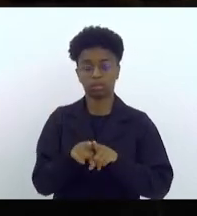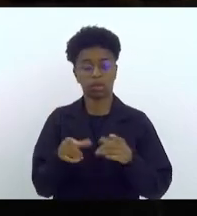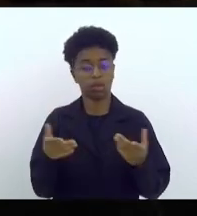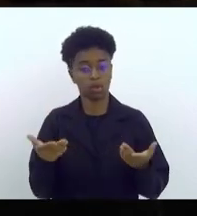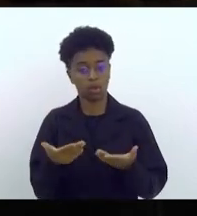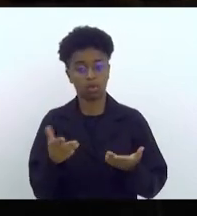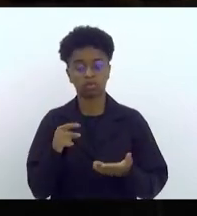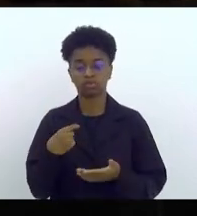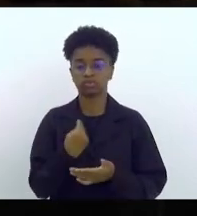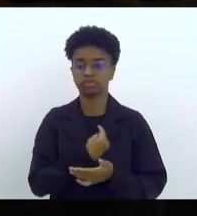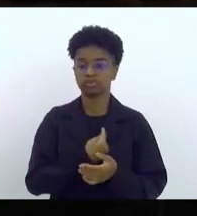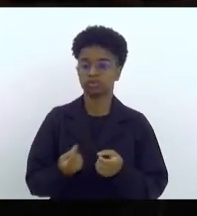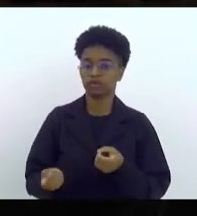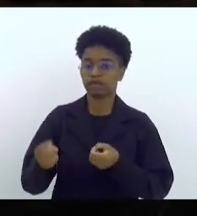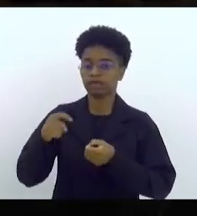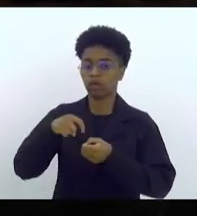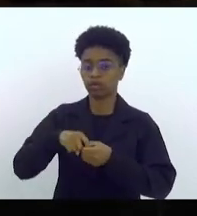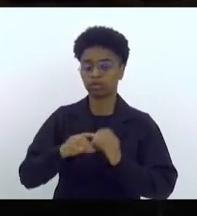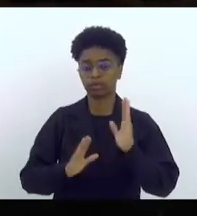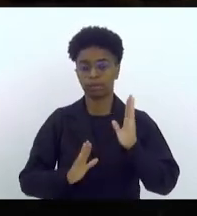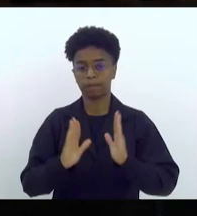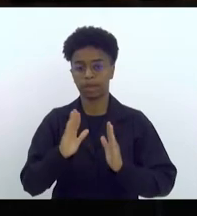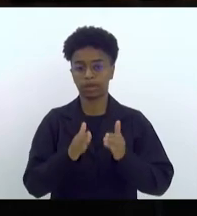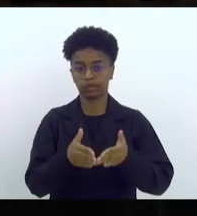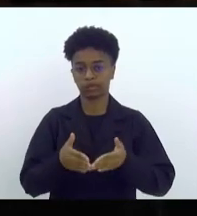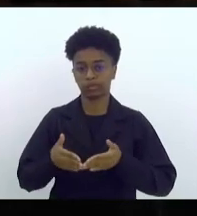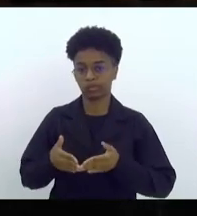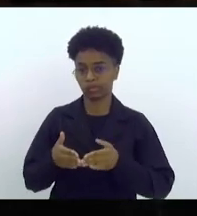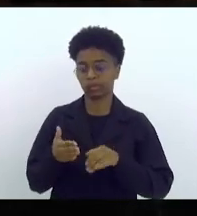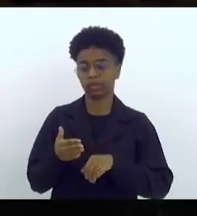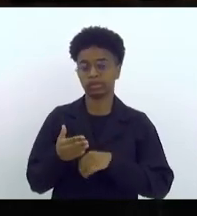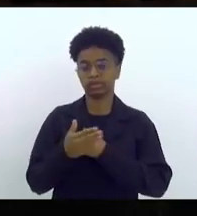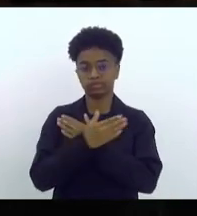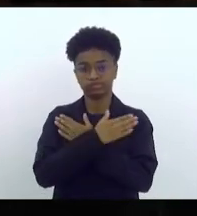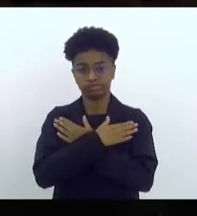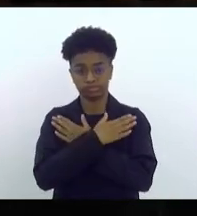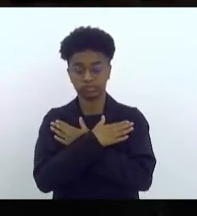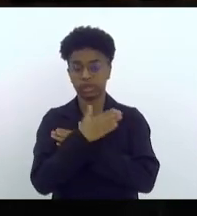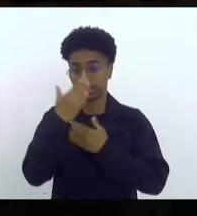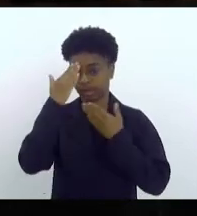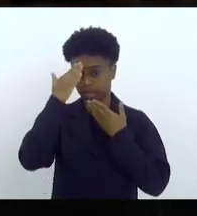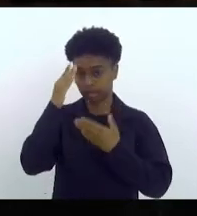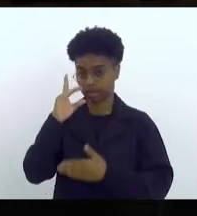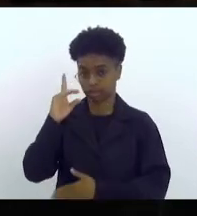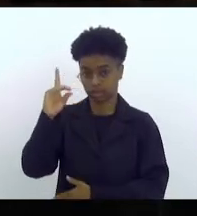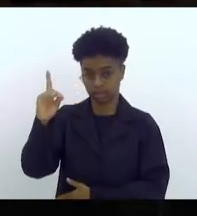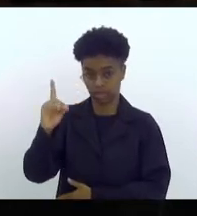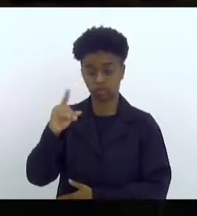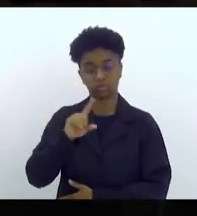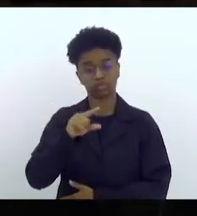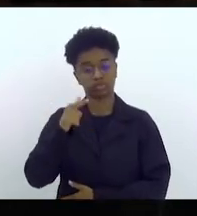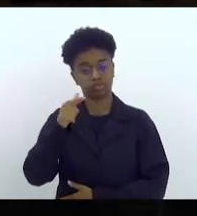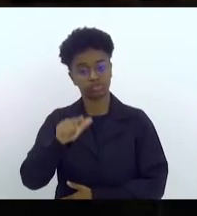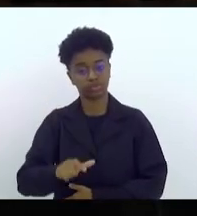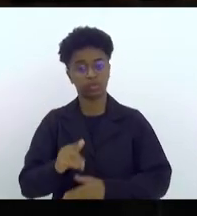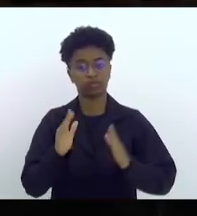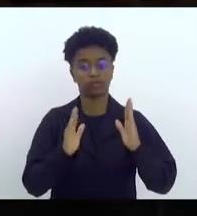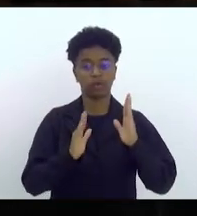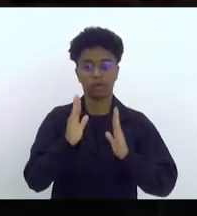voltando do recesso, graças a Deus por mais uma etapa, mais